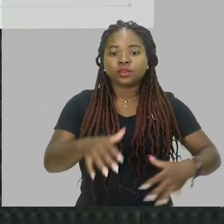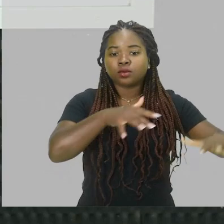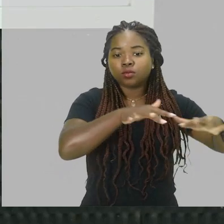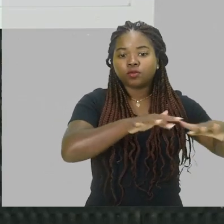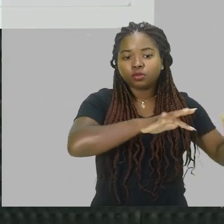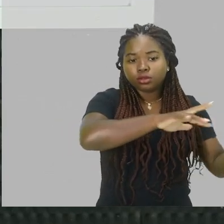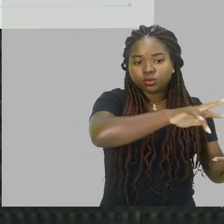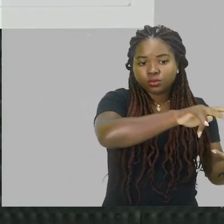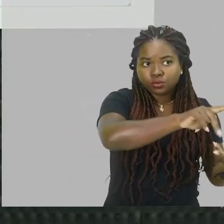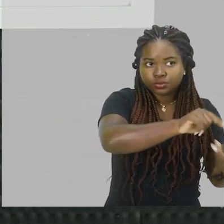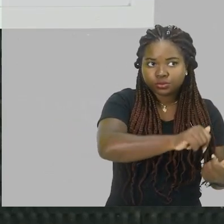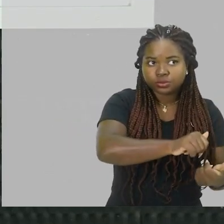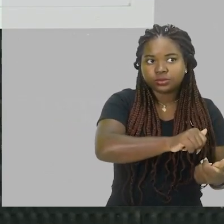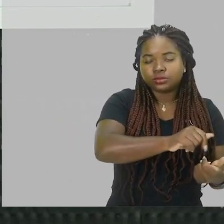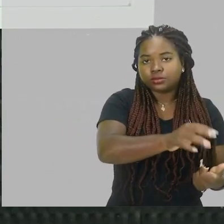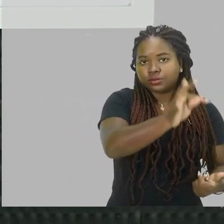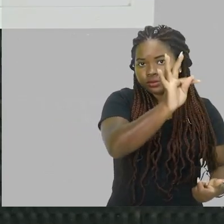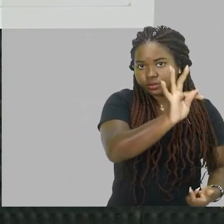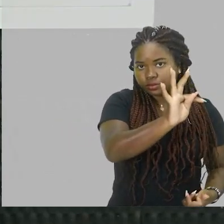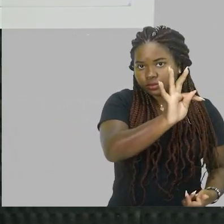da Terra, né, então a Terra